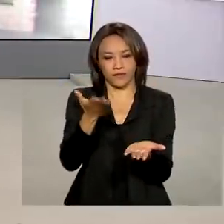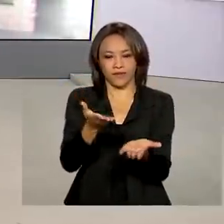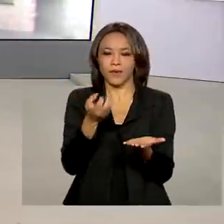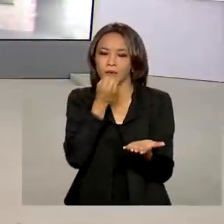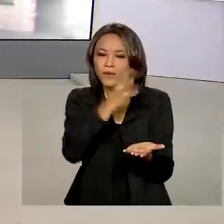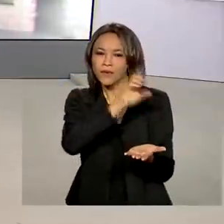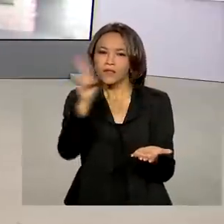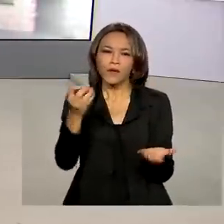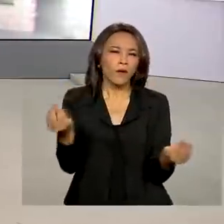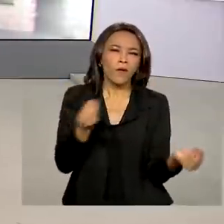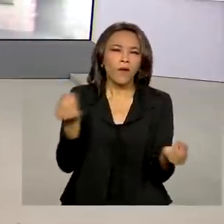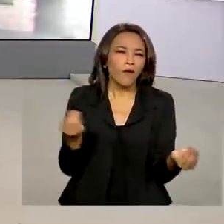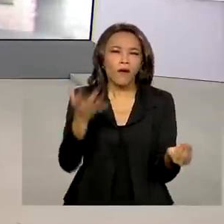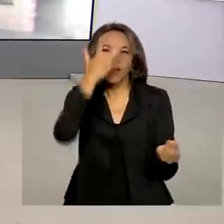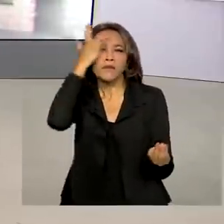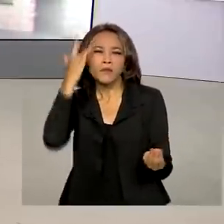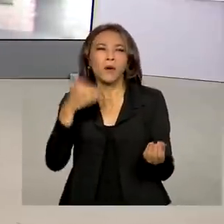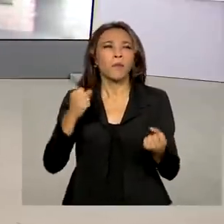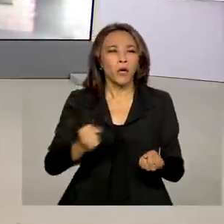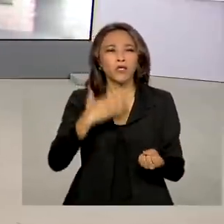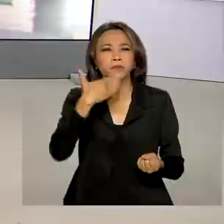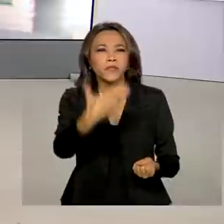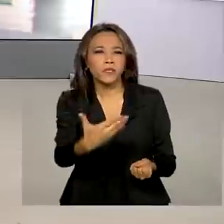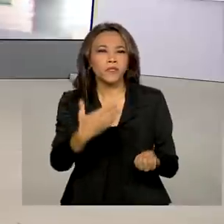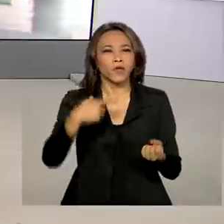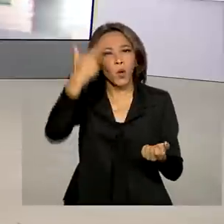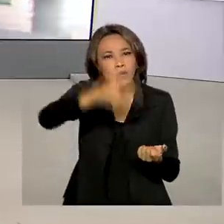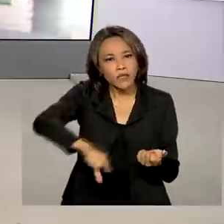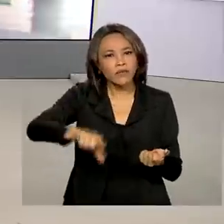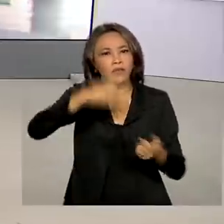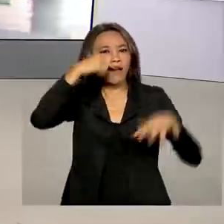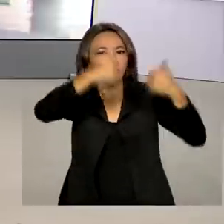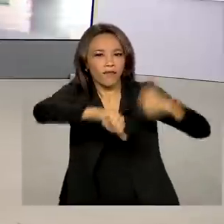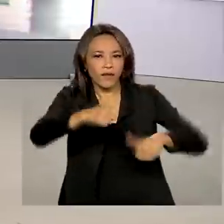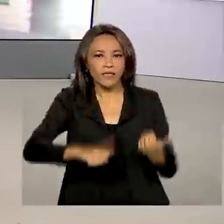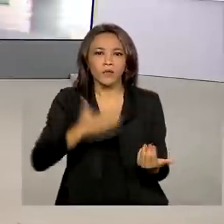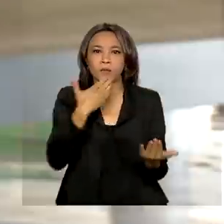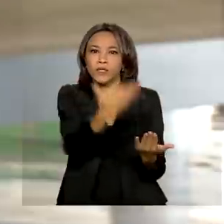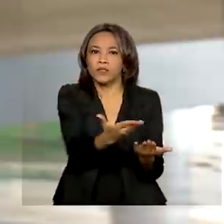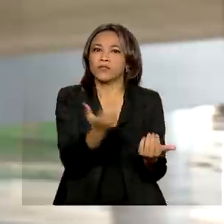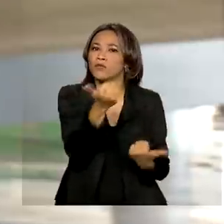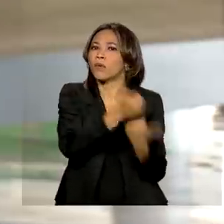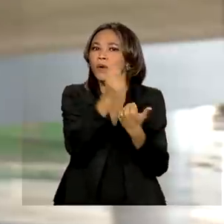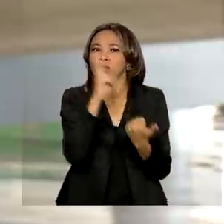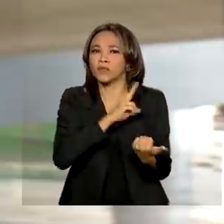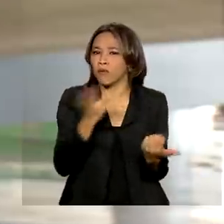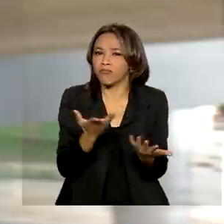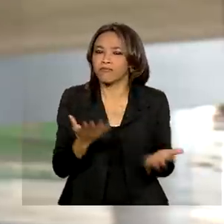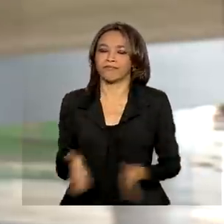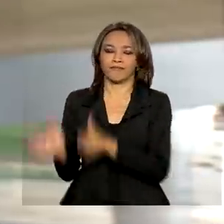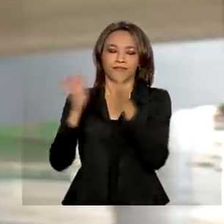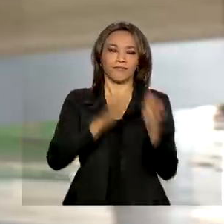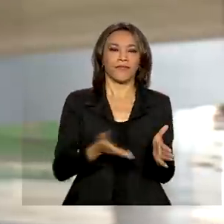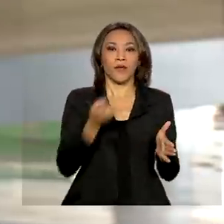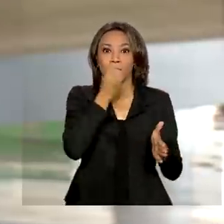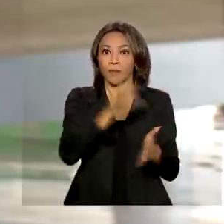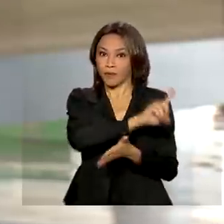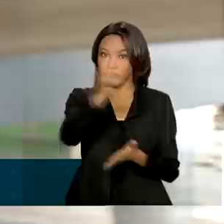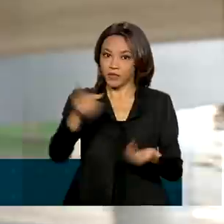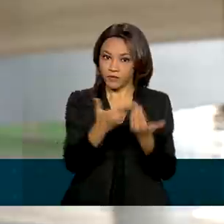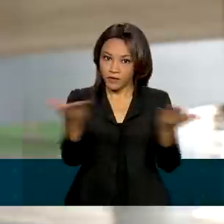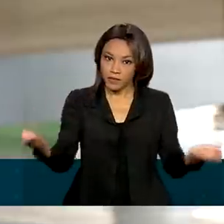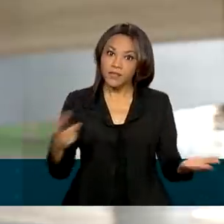Luana. Em que situações a pessoa pode solicitar essa revisão do pedido? Olá, Renata. Bom dia. Bom dia a todos que nos acompanham aqui na TV Brasil.